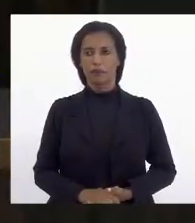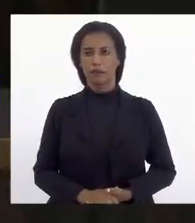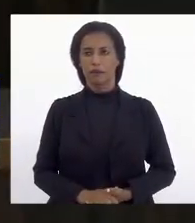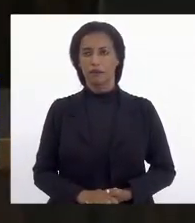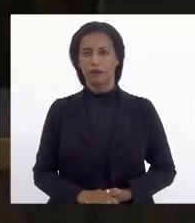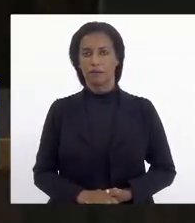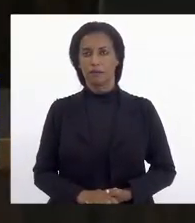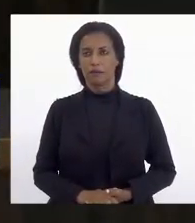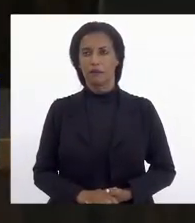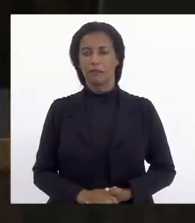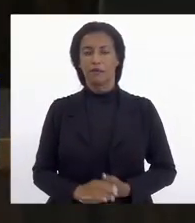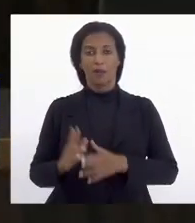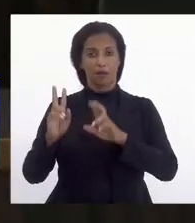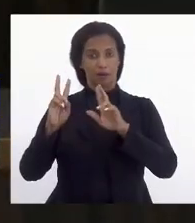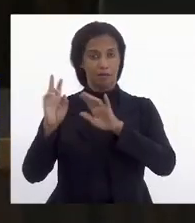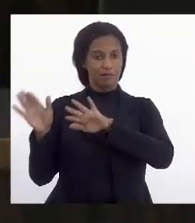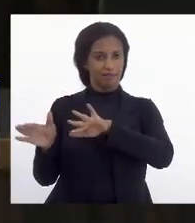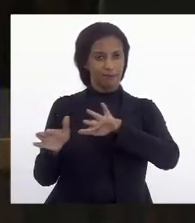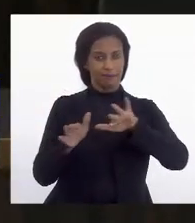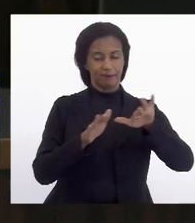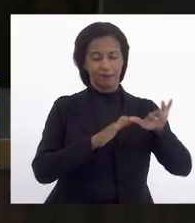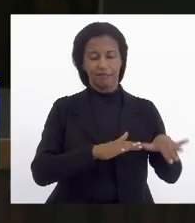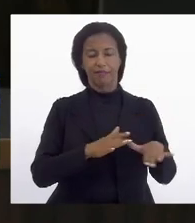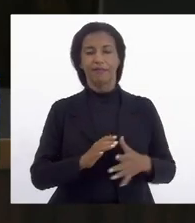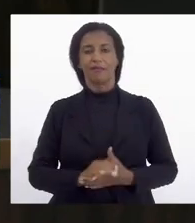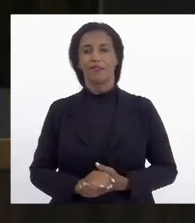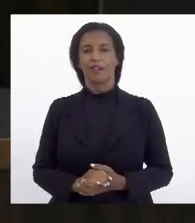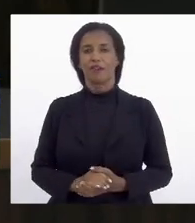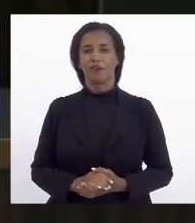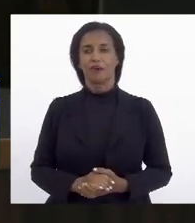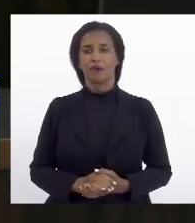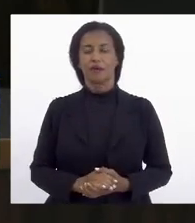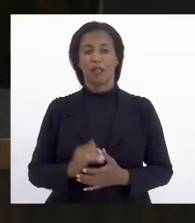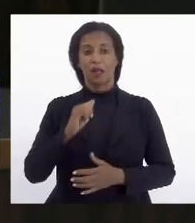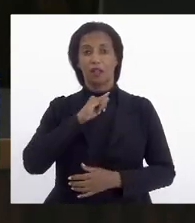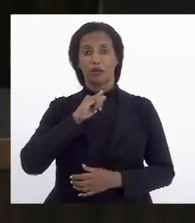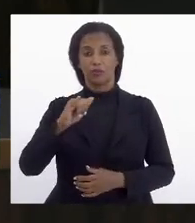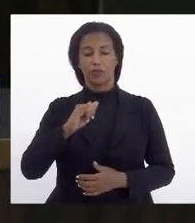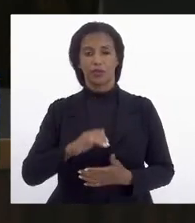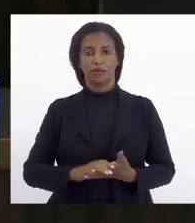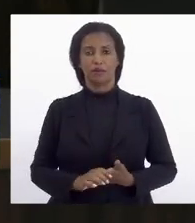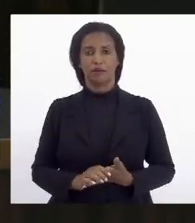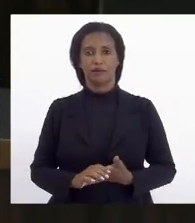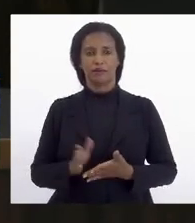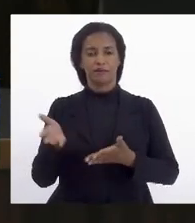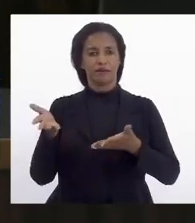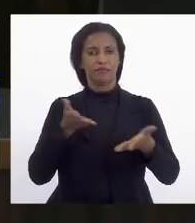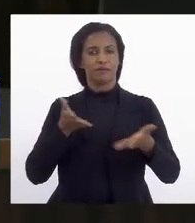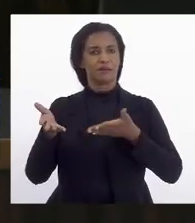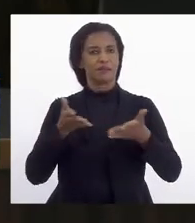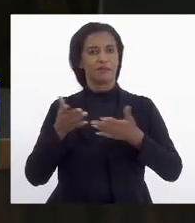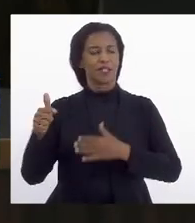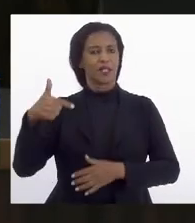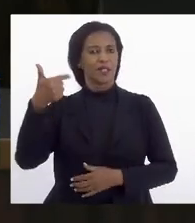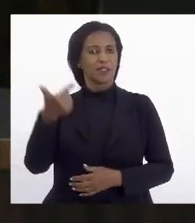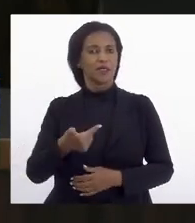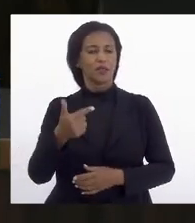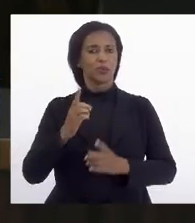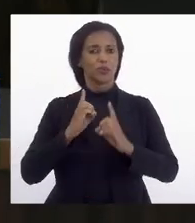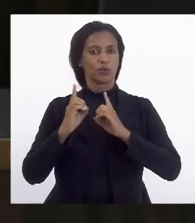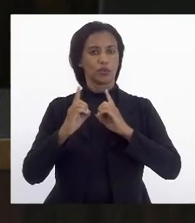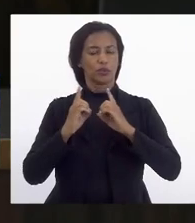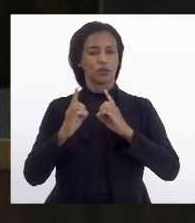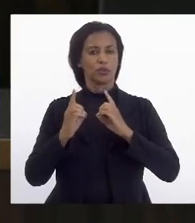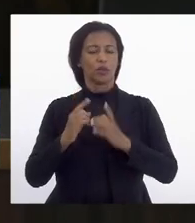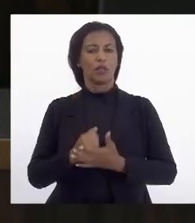matéria vencida esse assunto o projeto sai de pauta e volta para a republicação anuncio em tramitação ordinária em segunda discussão redação